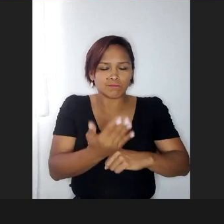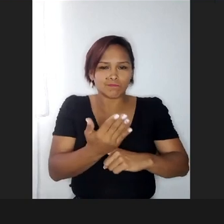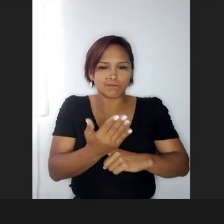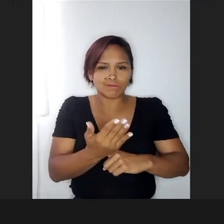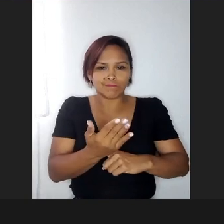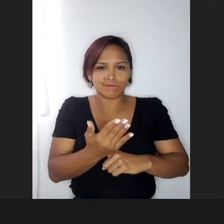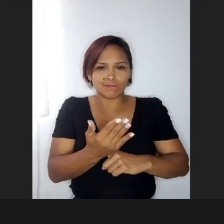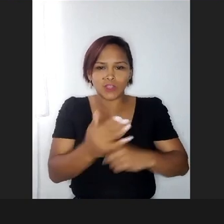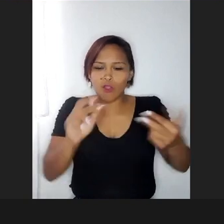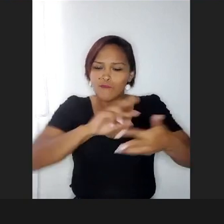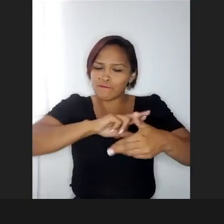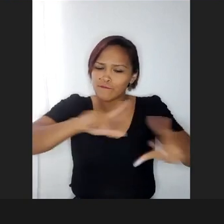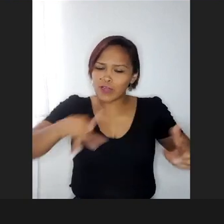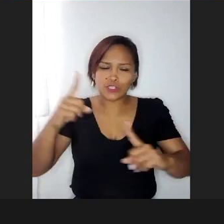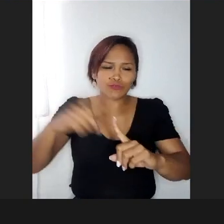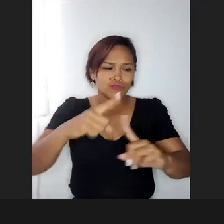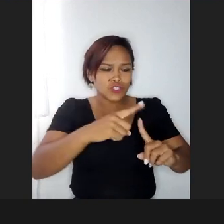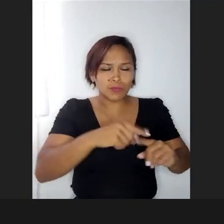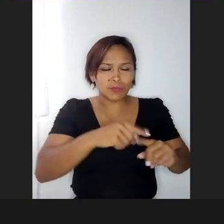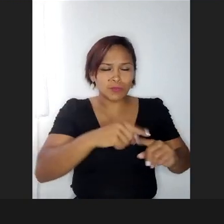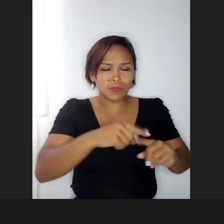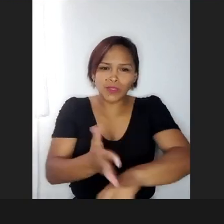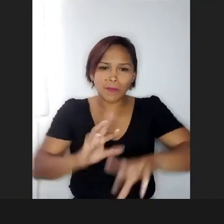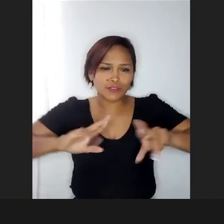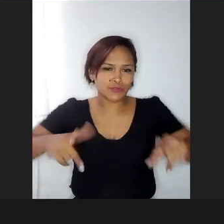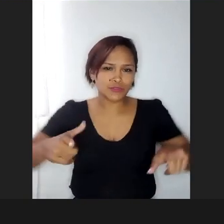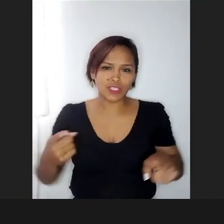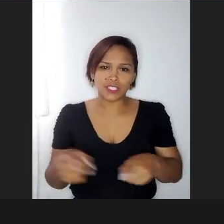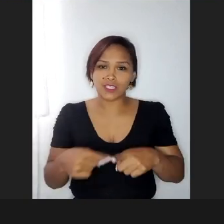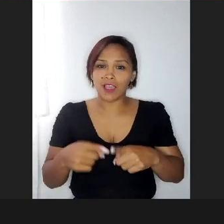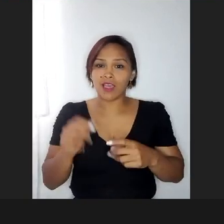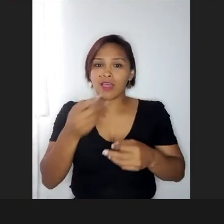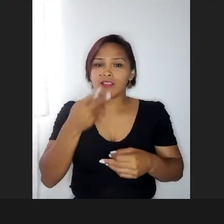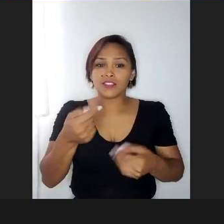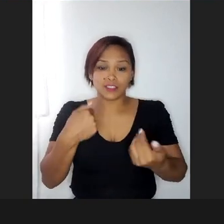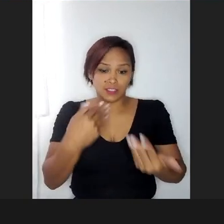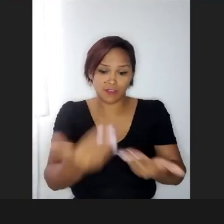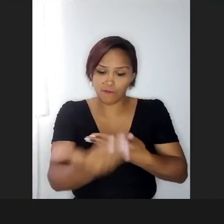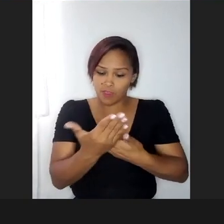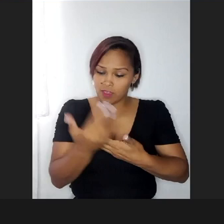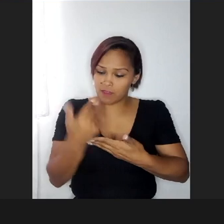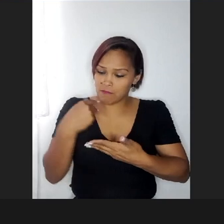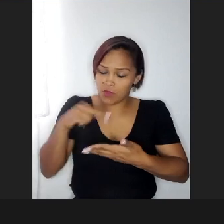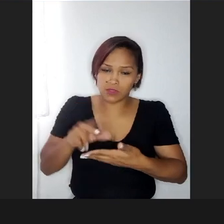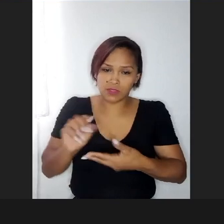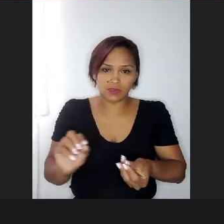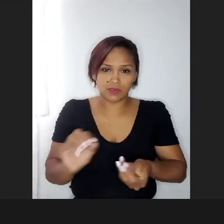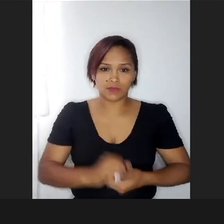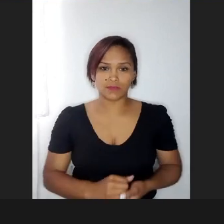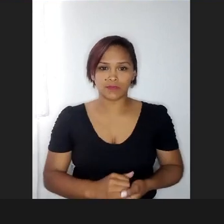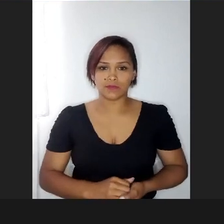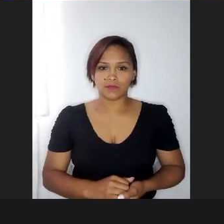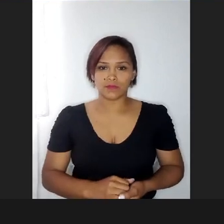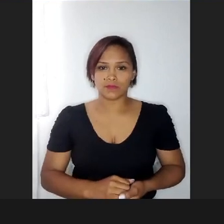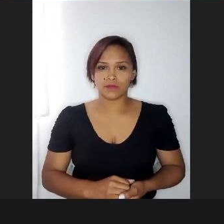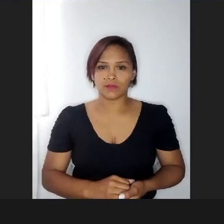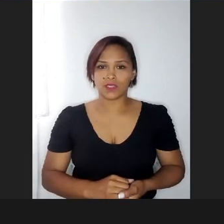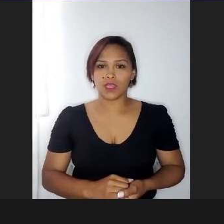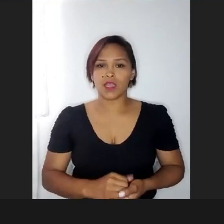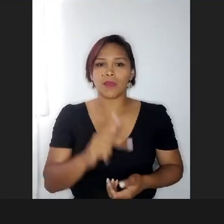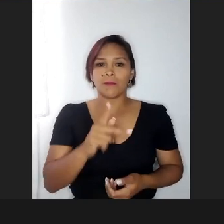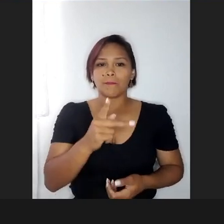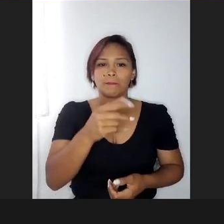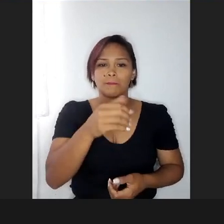diversos tipos de comportamentos, né, eles nos trazem isso, então, é, é a proximidade,